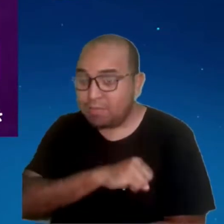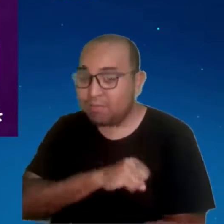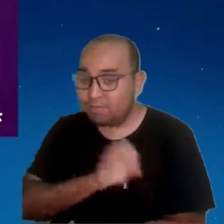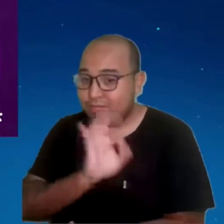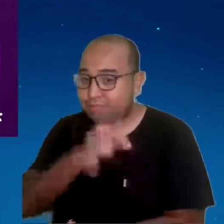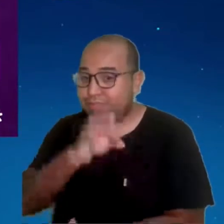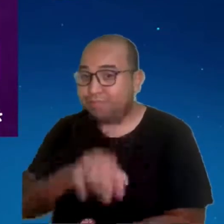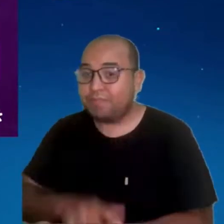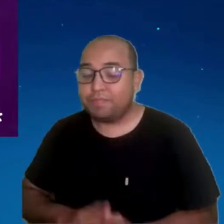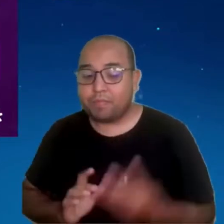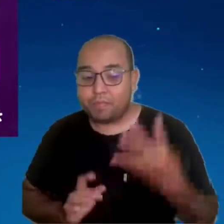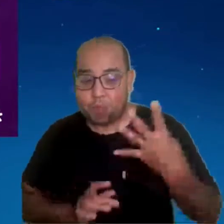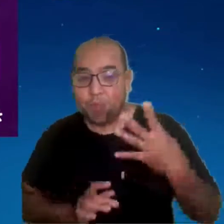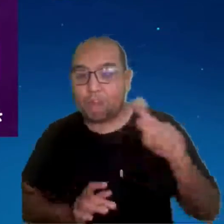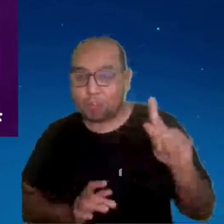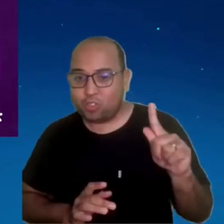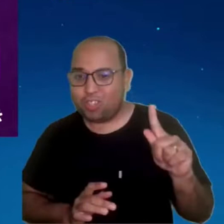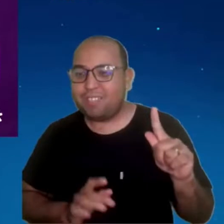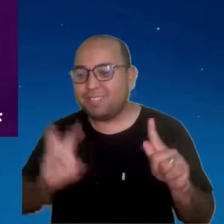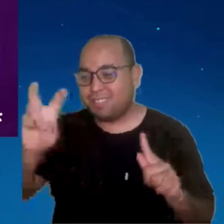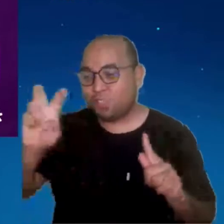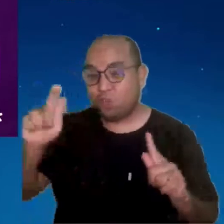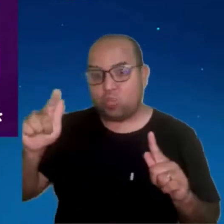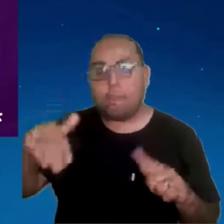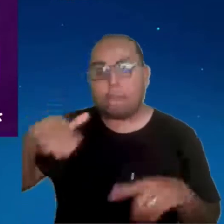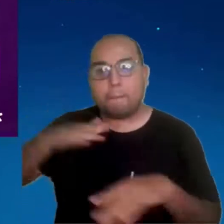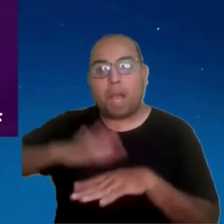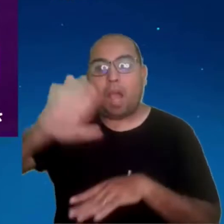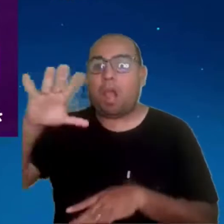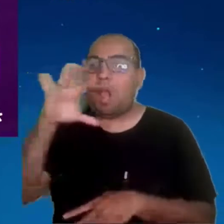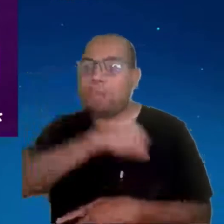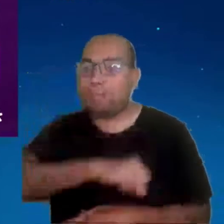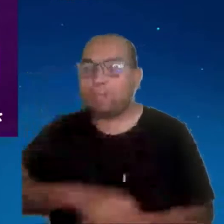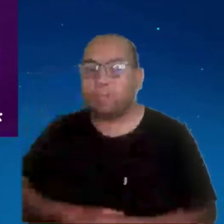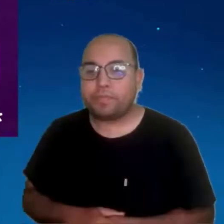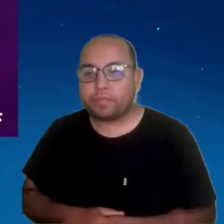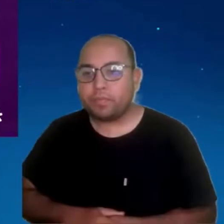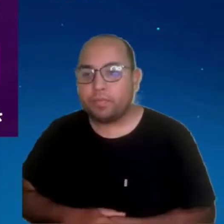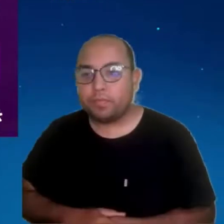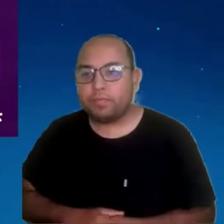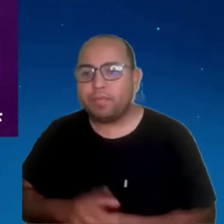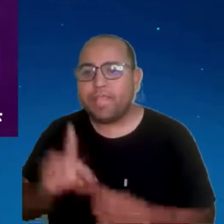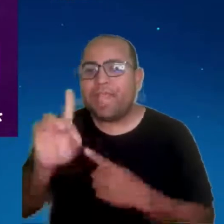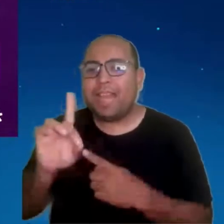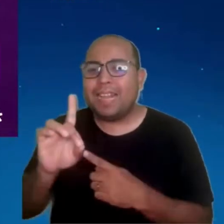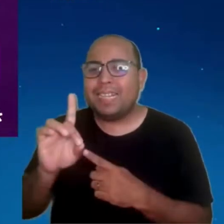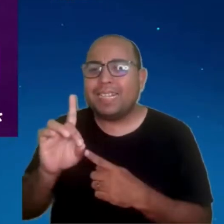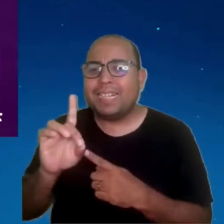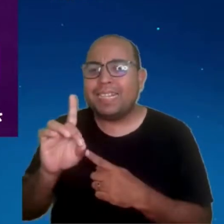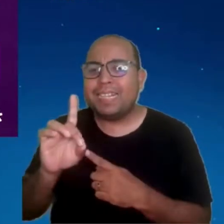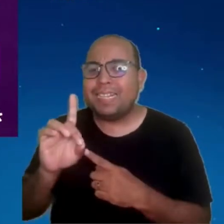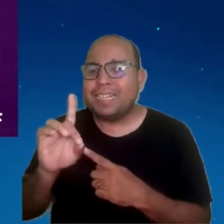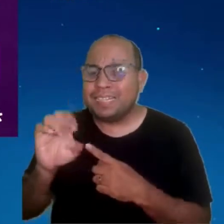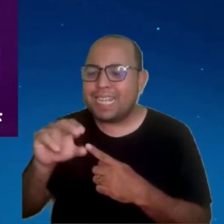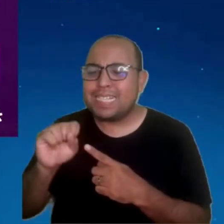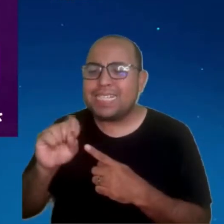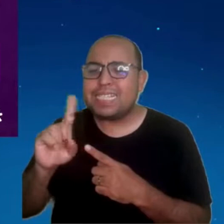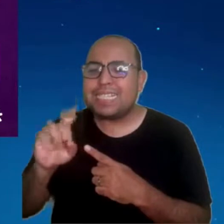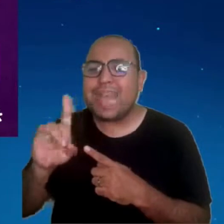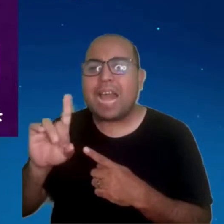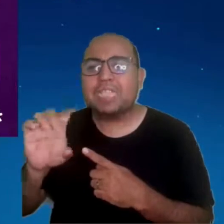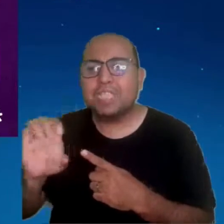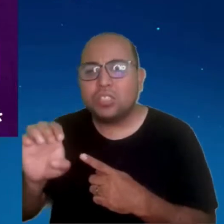que o 4G. A densidade. O que é a densidade? Lembra que eu falei dos dispositivos? Aqui densidade é quantos